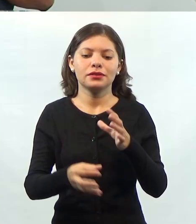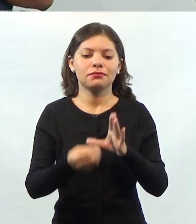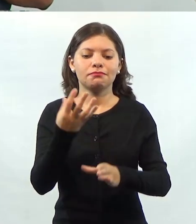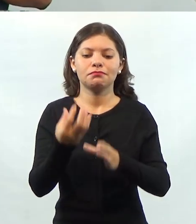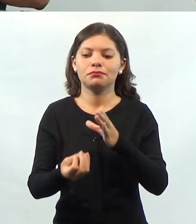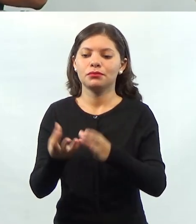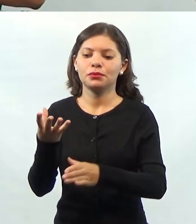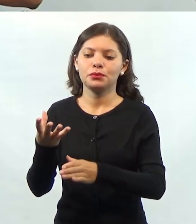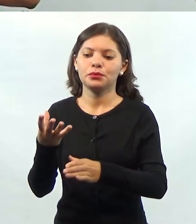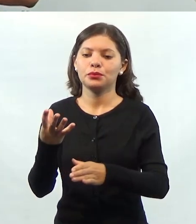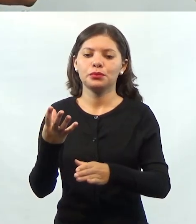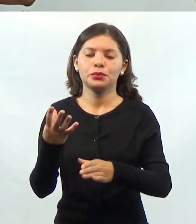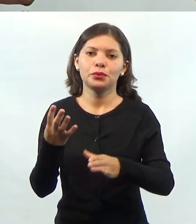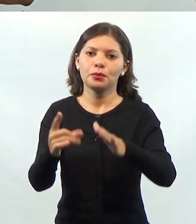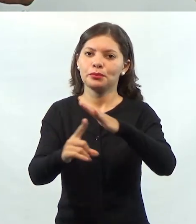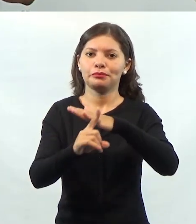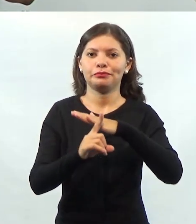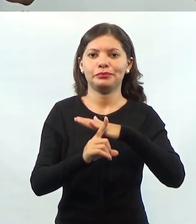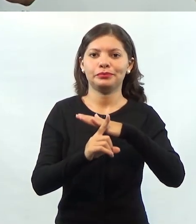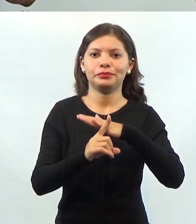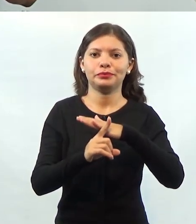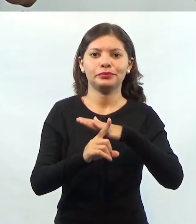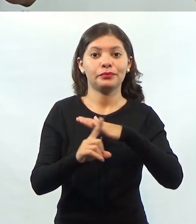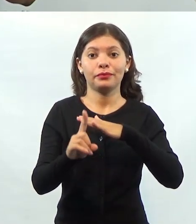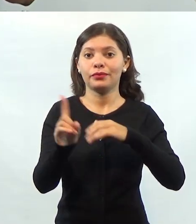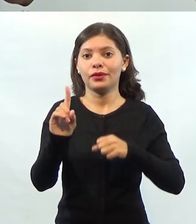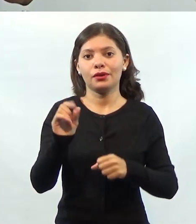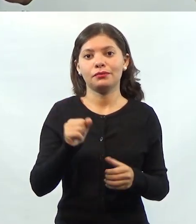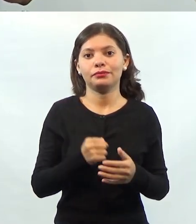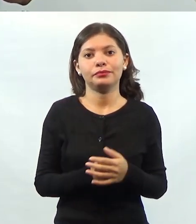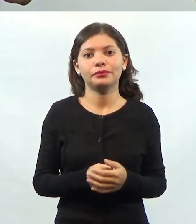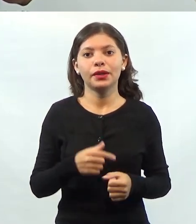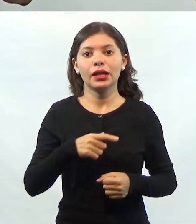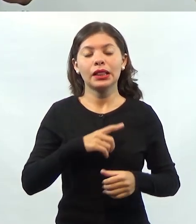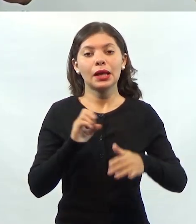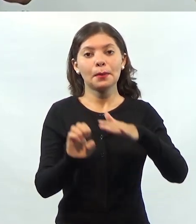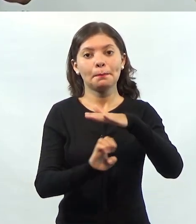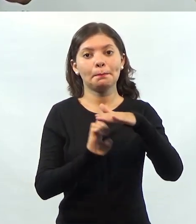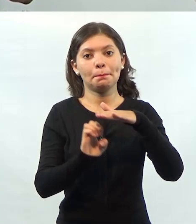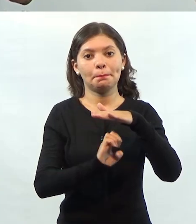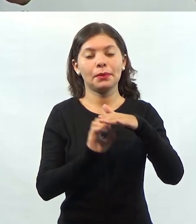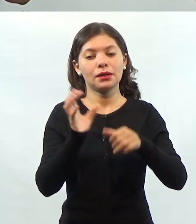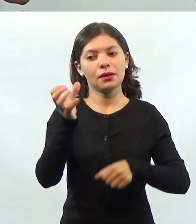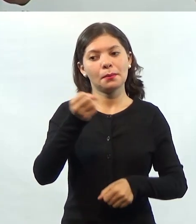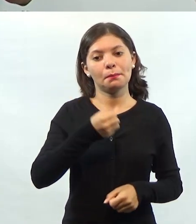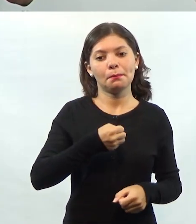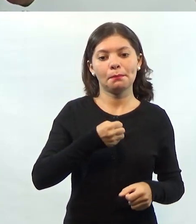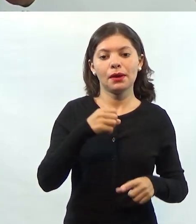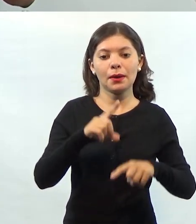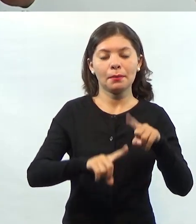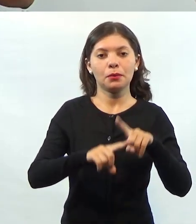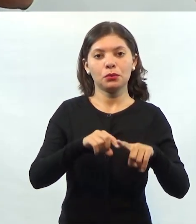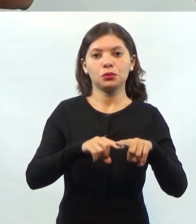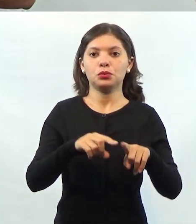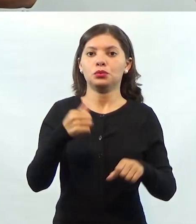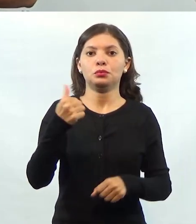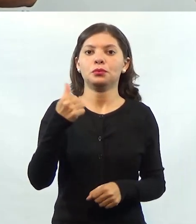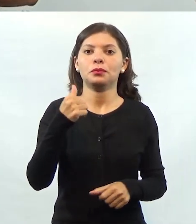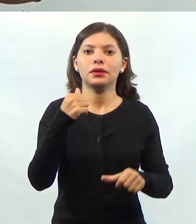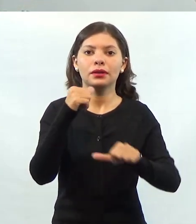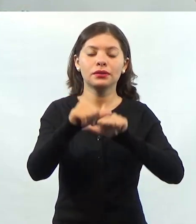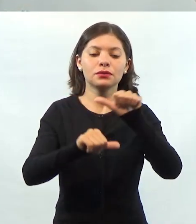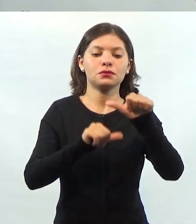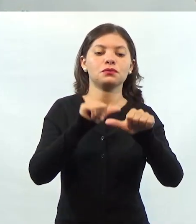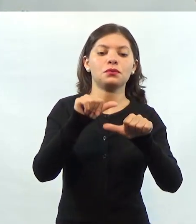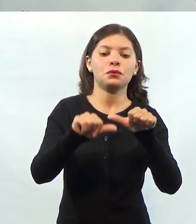para o consumidor. Temos empresas que pegam produtos do setor primário, transformam em outros